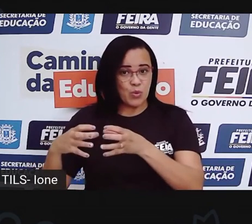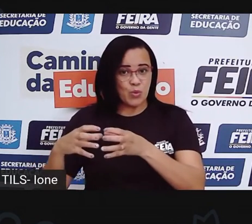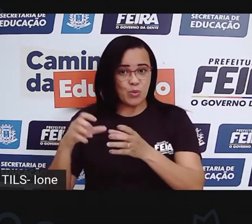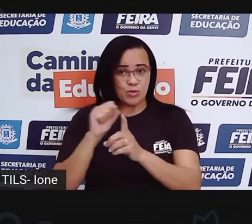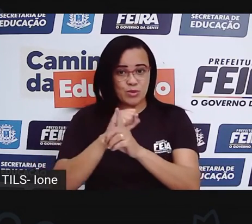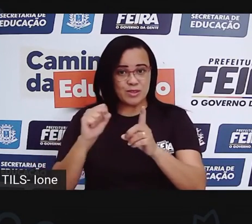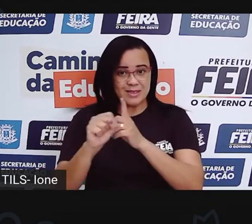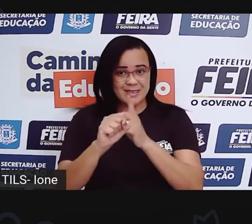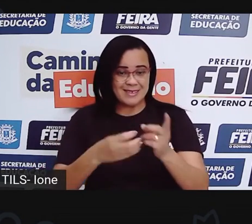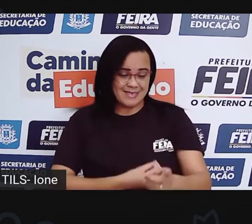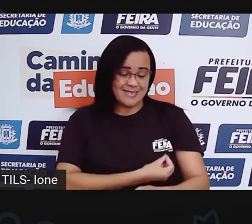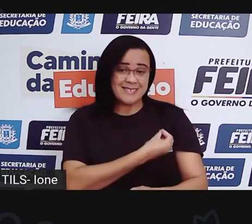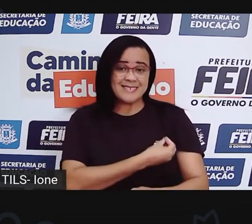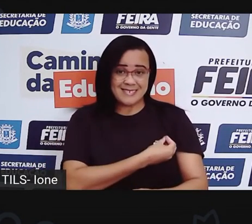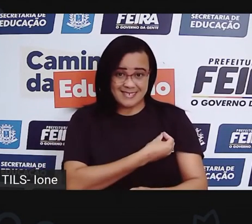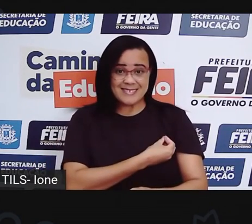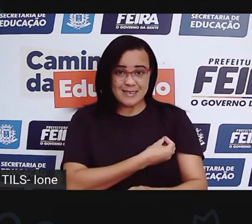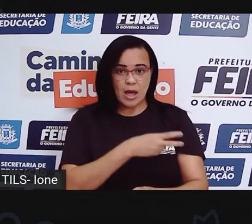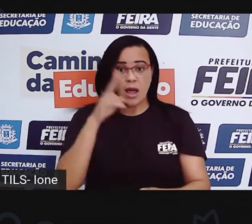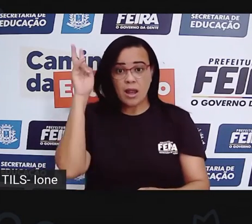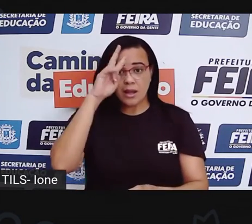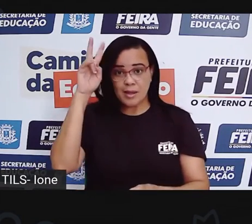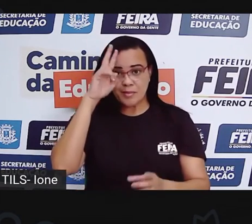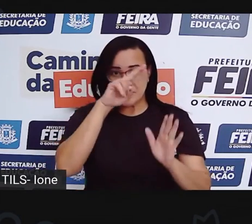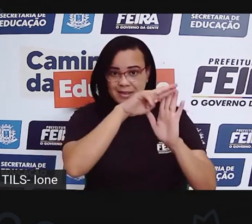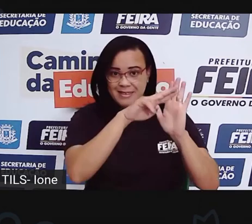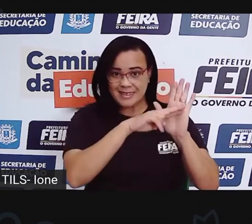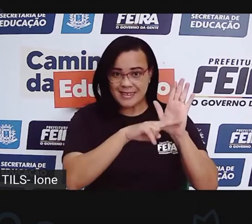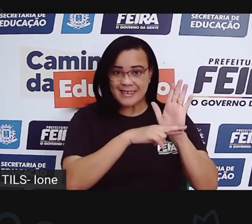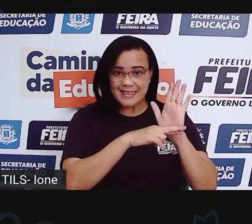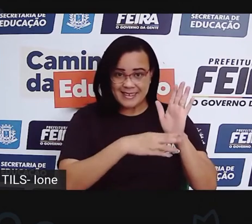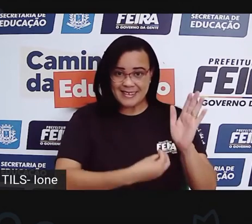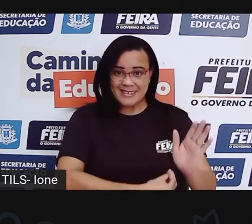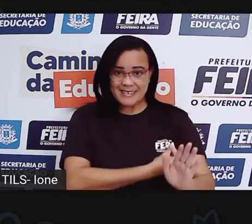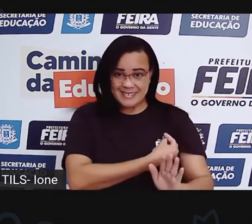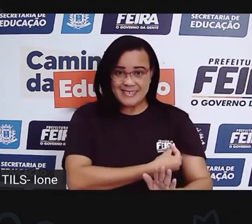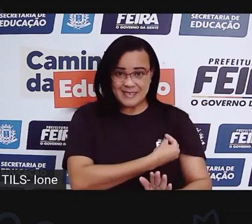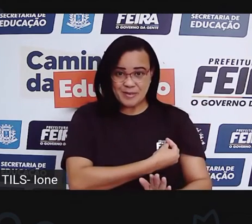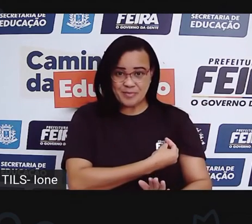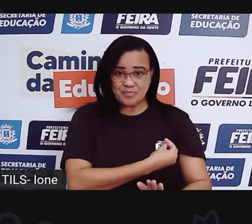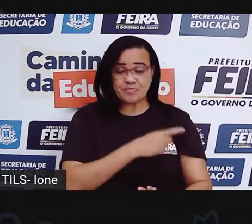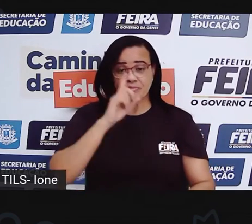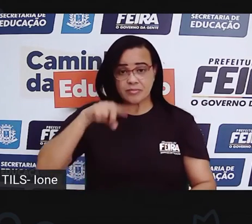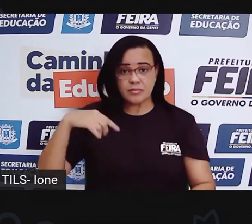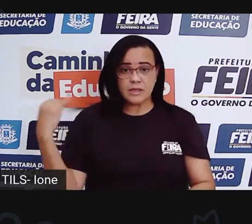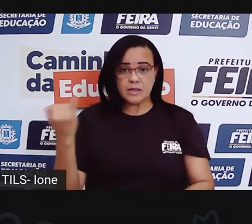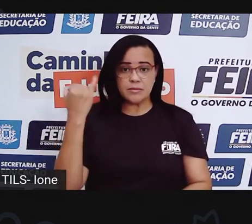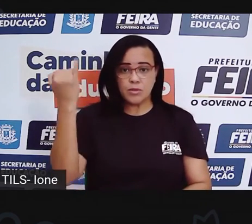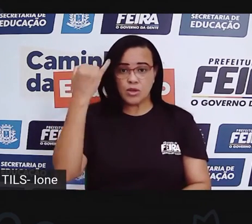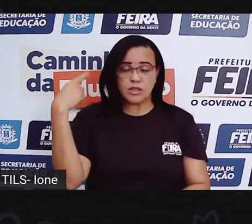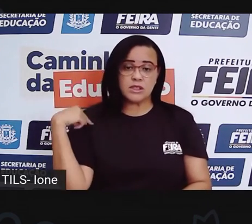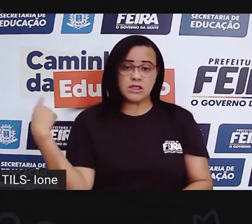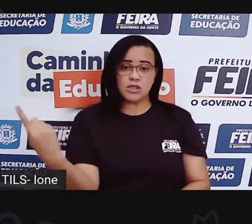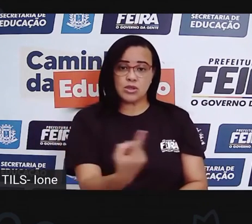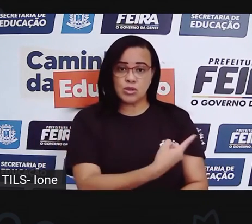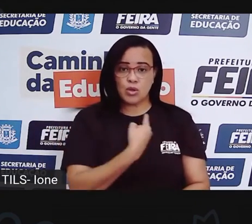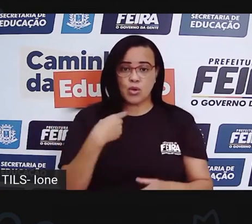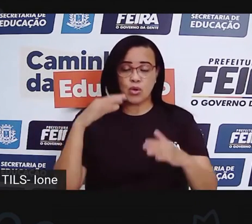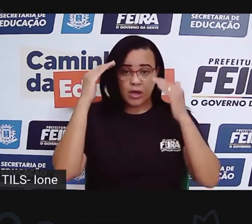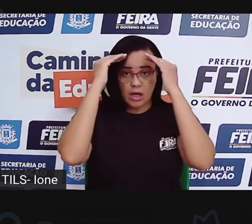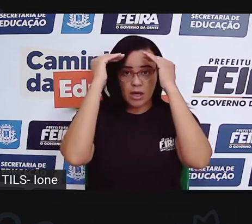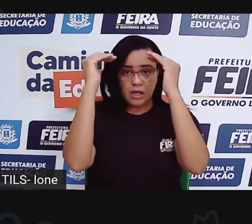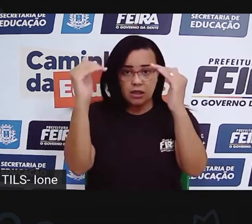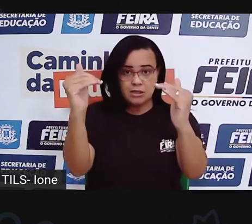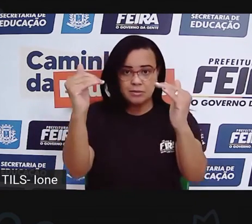que a PRO falou com vocês das regras de convivência, que é importante a gente sempre estar buscando respeitar essas regras de